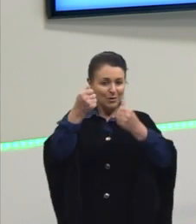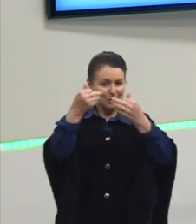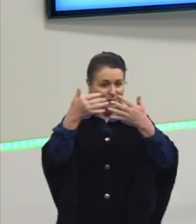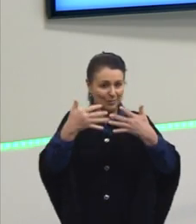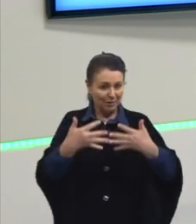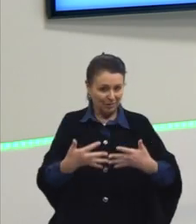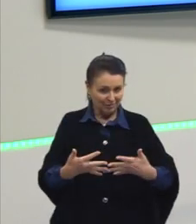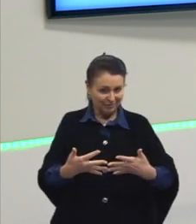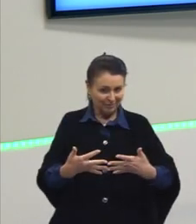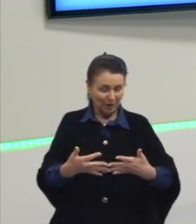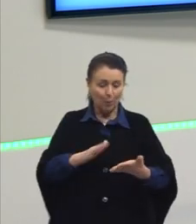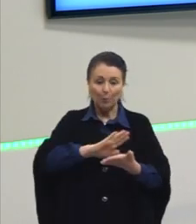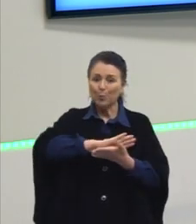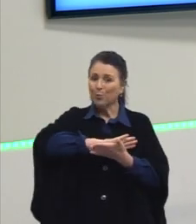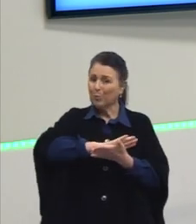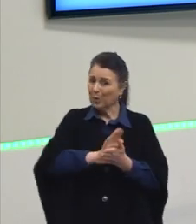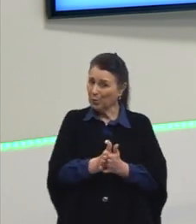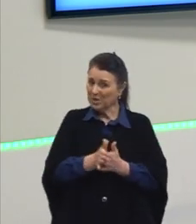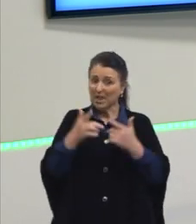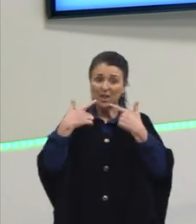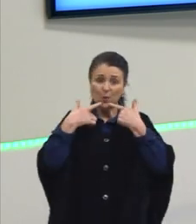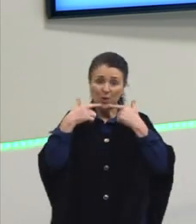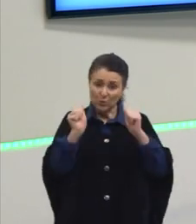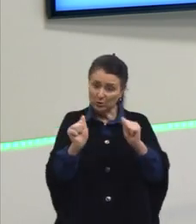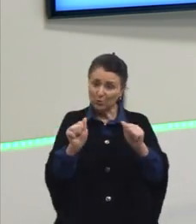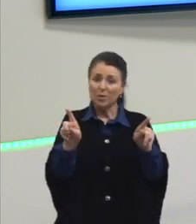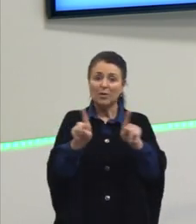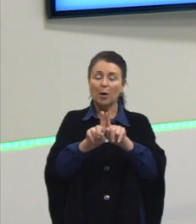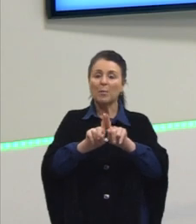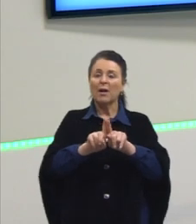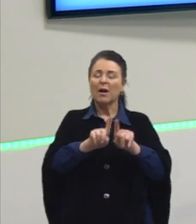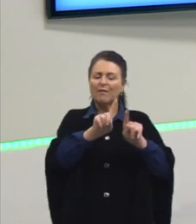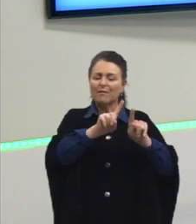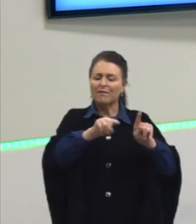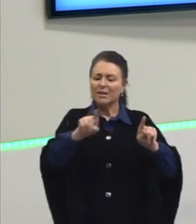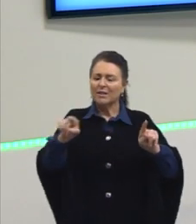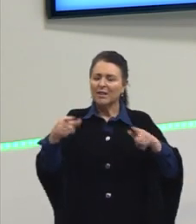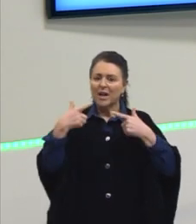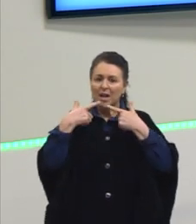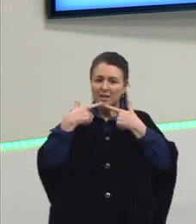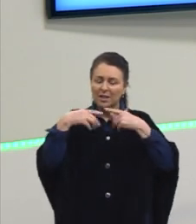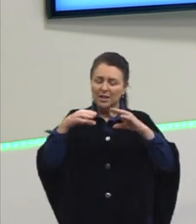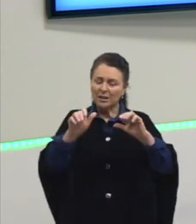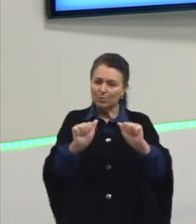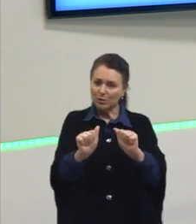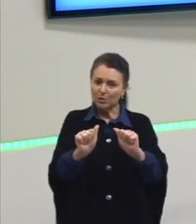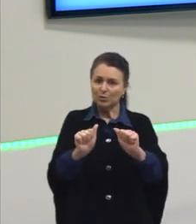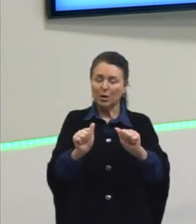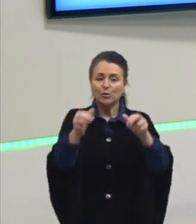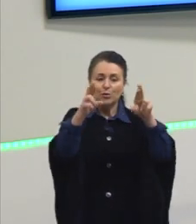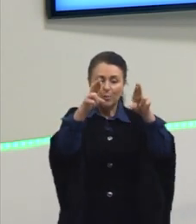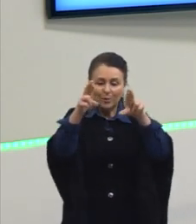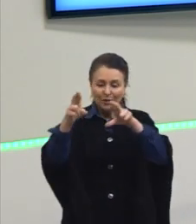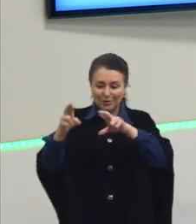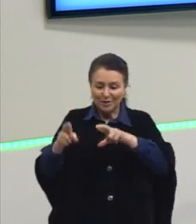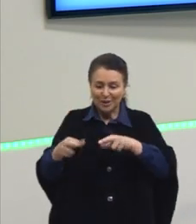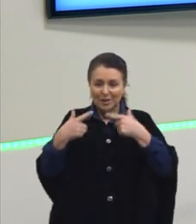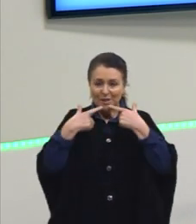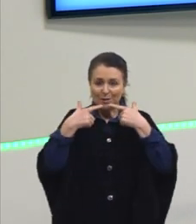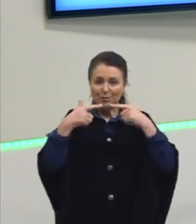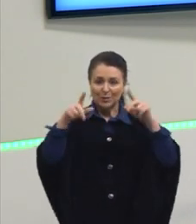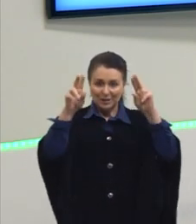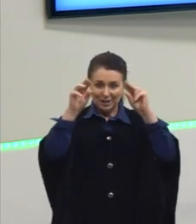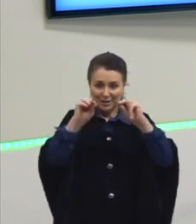falou sobre preconceito linguístico, sobre variedade linguística, sobre regionalismo e também